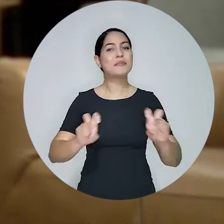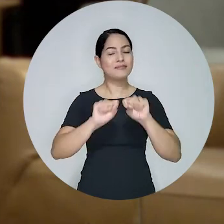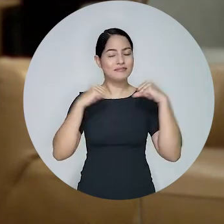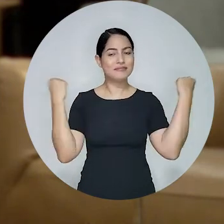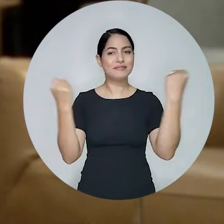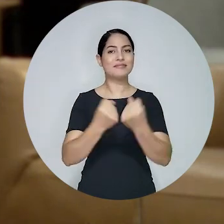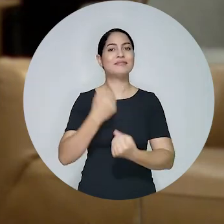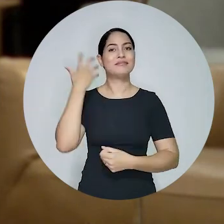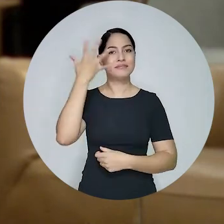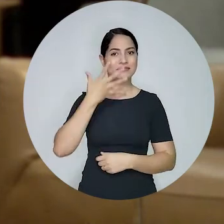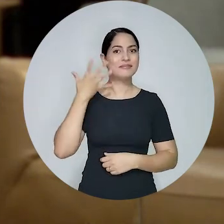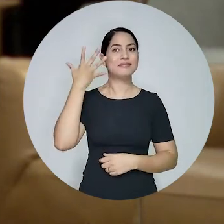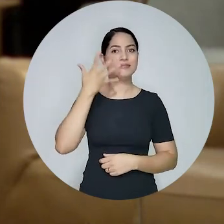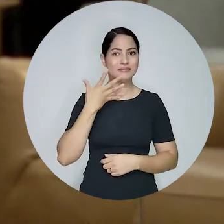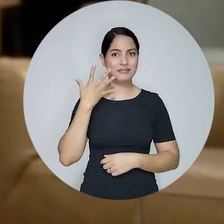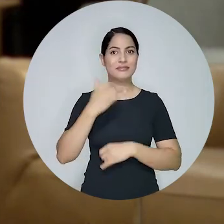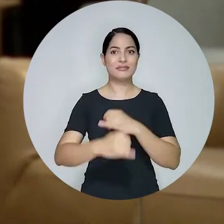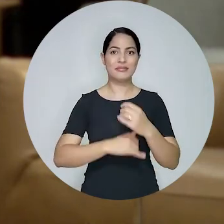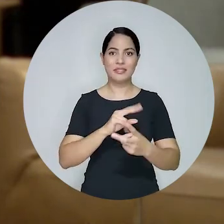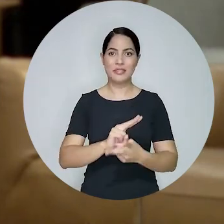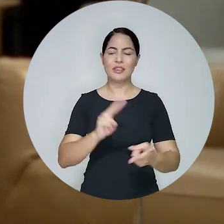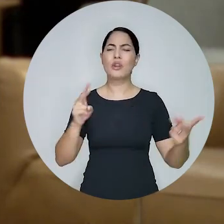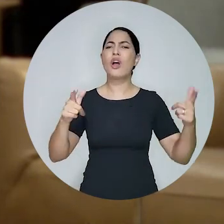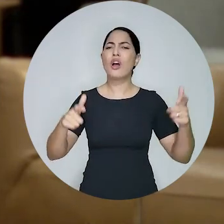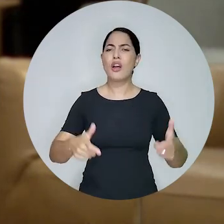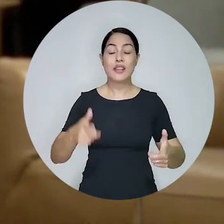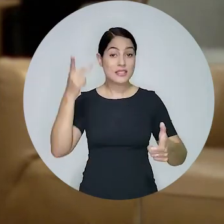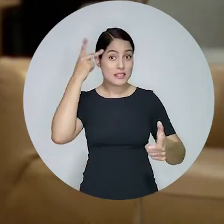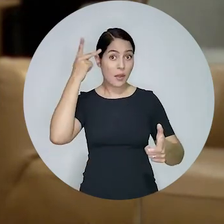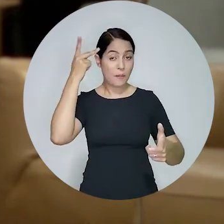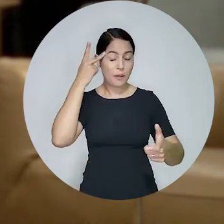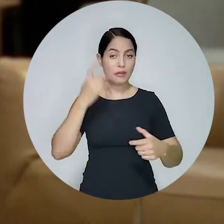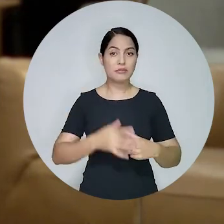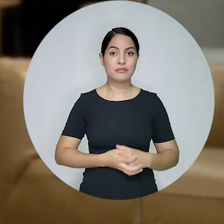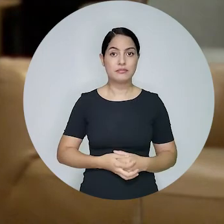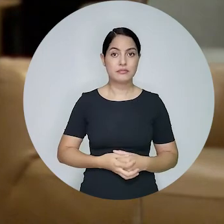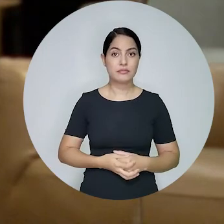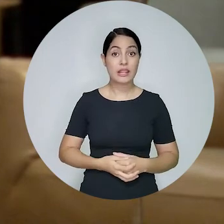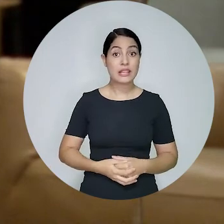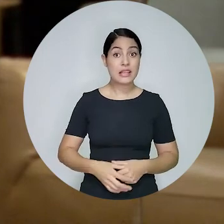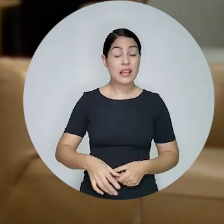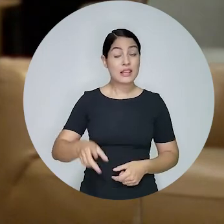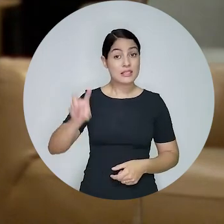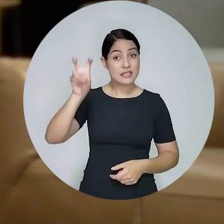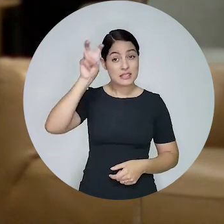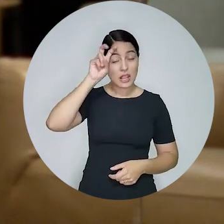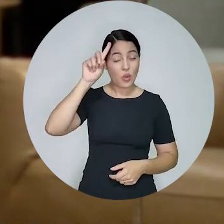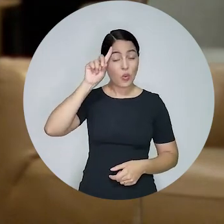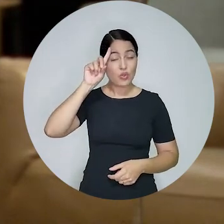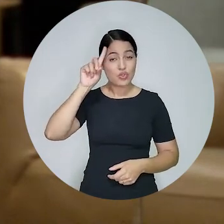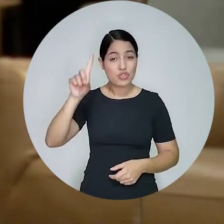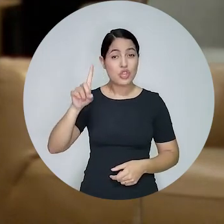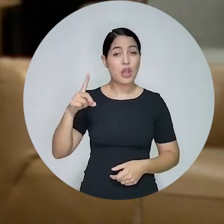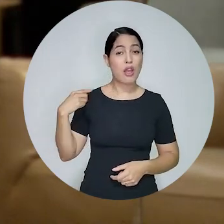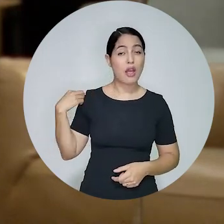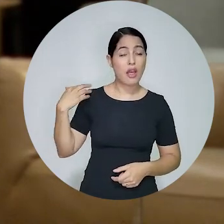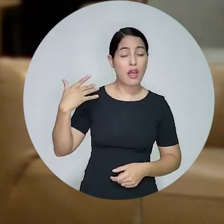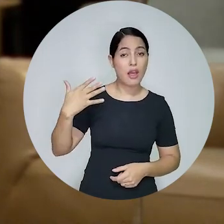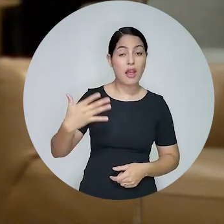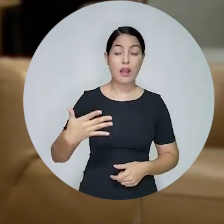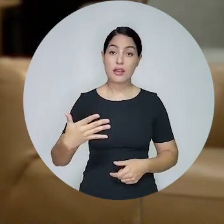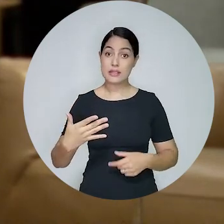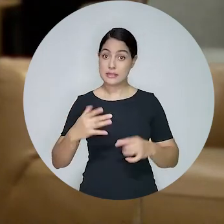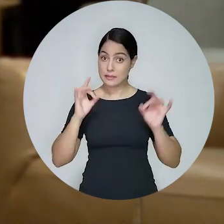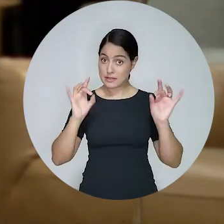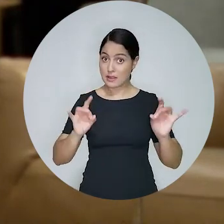apresentada em mais um seminário virtual da seccional da UAB de São Paulo. O evento, que durou cinco dias, contou com